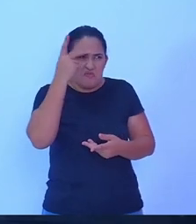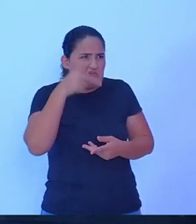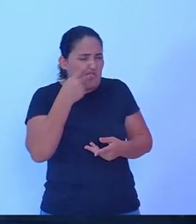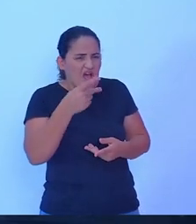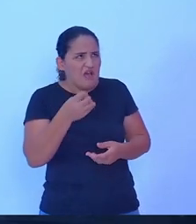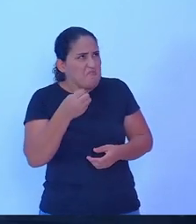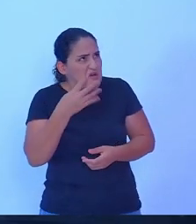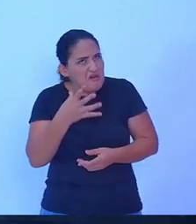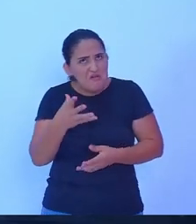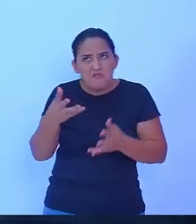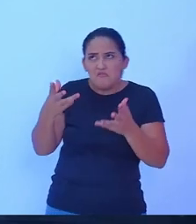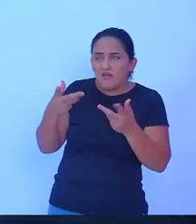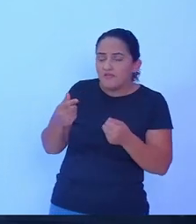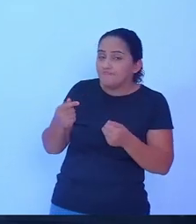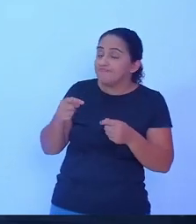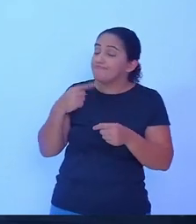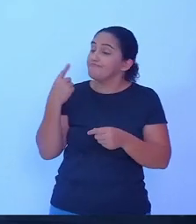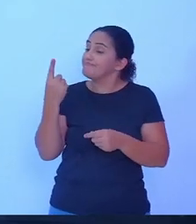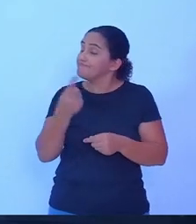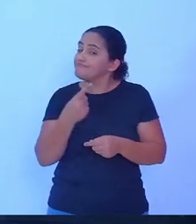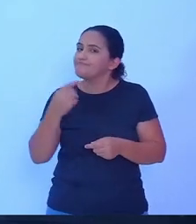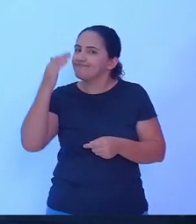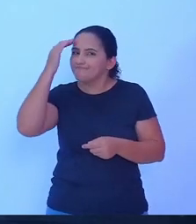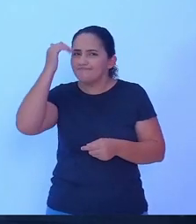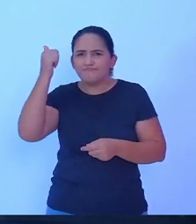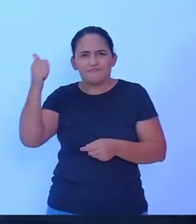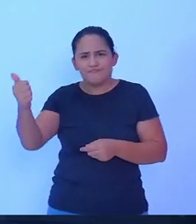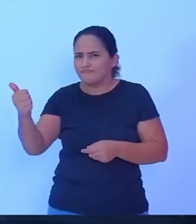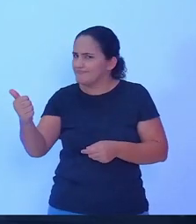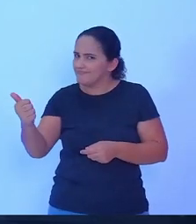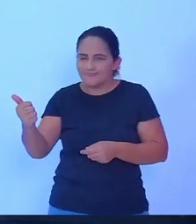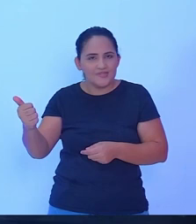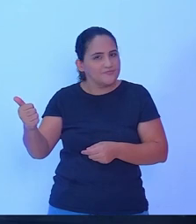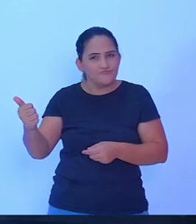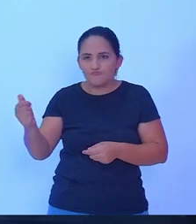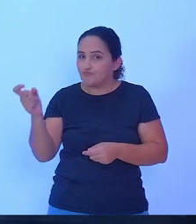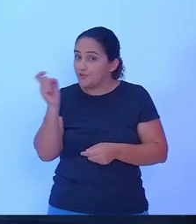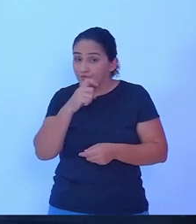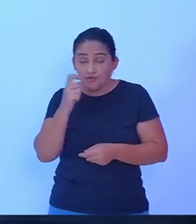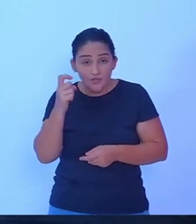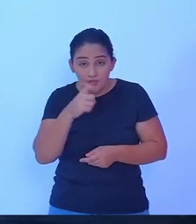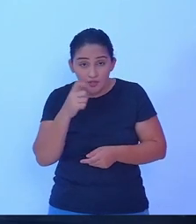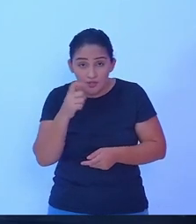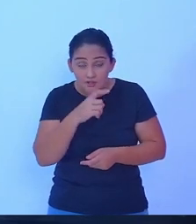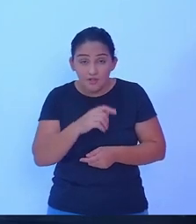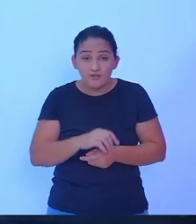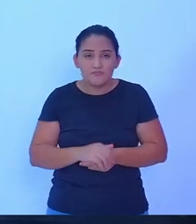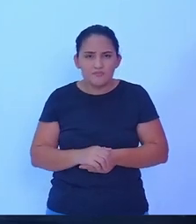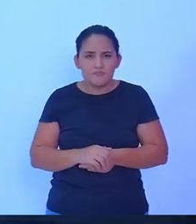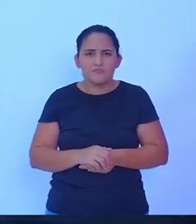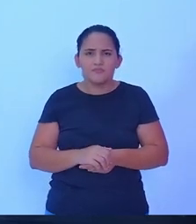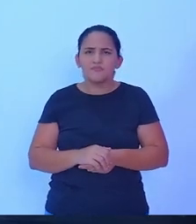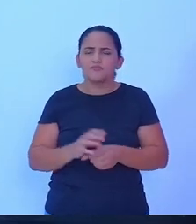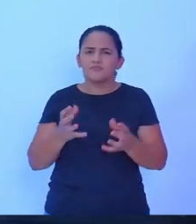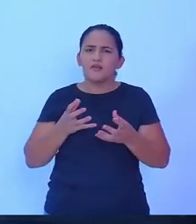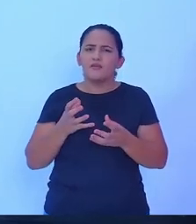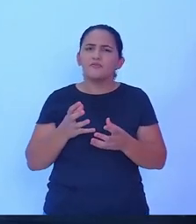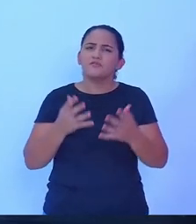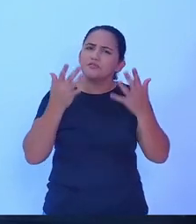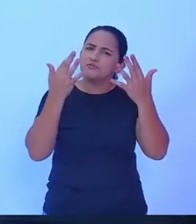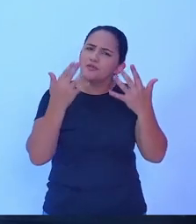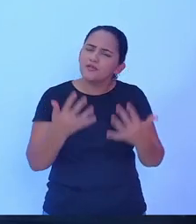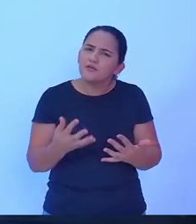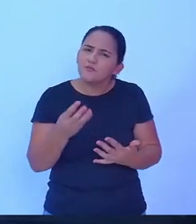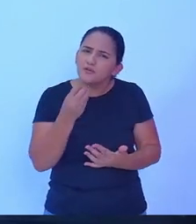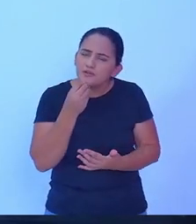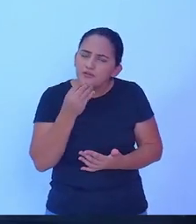aquilo, mas sabemos que não vai da forma que muitos pregam, quero aqui dizer, ter a